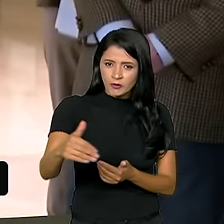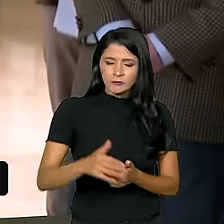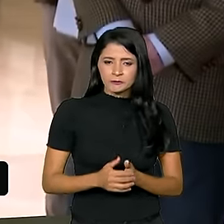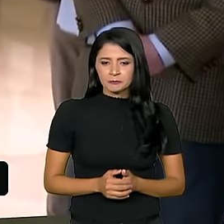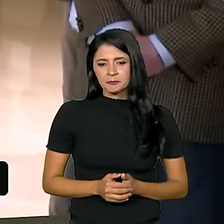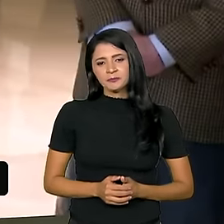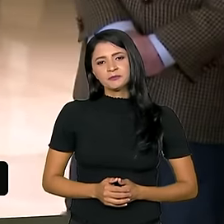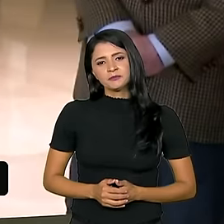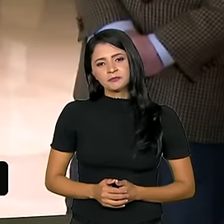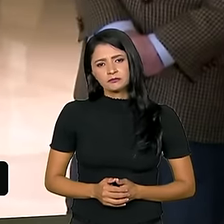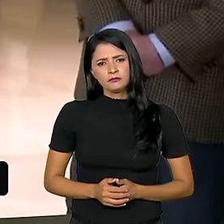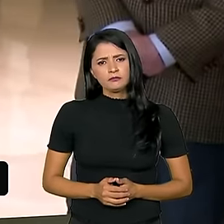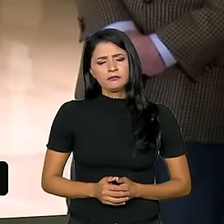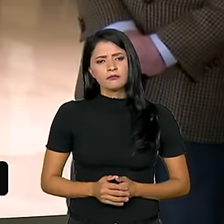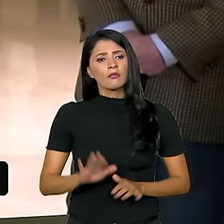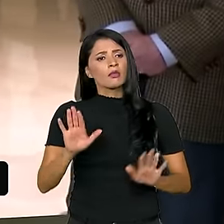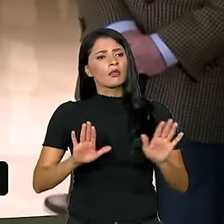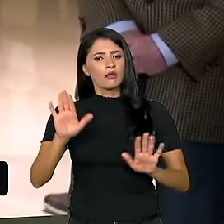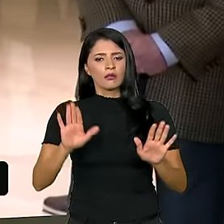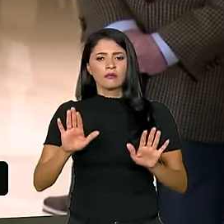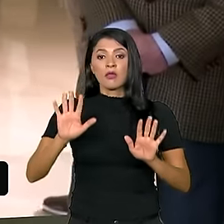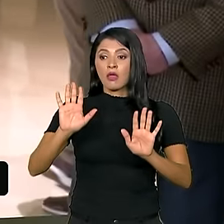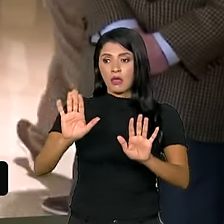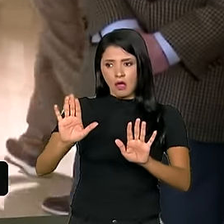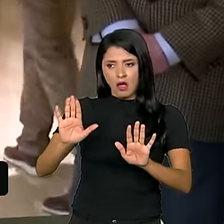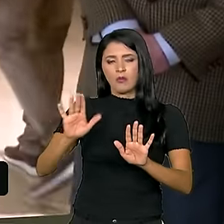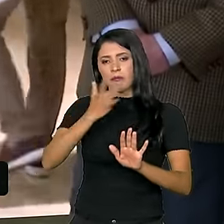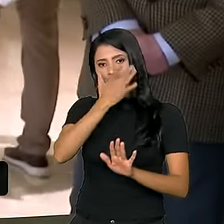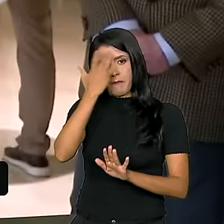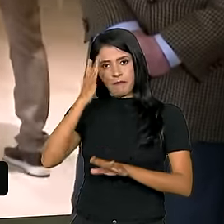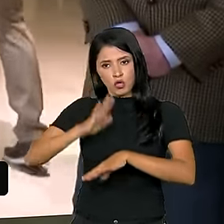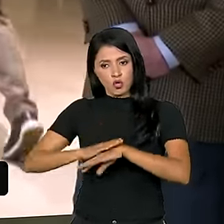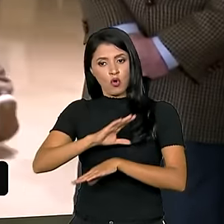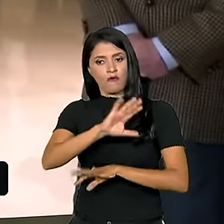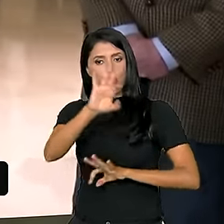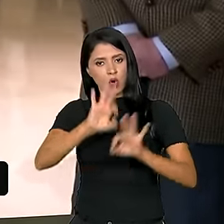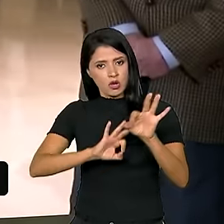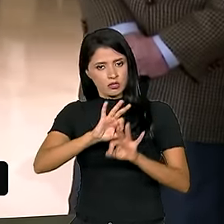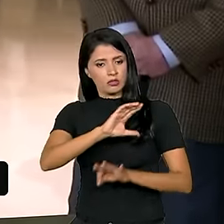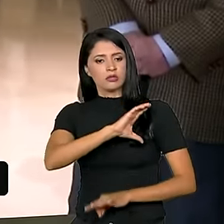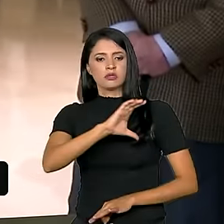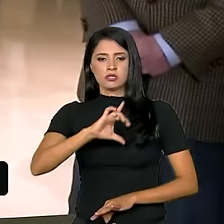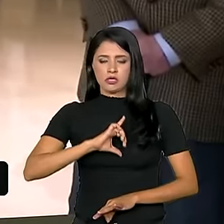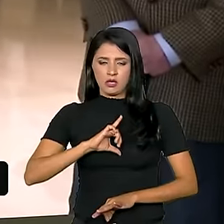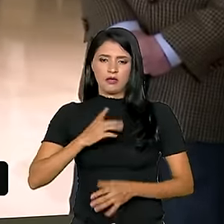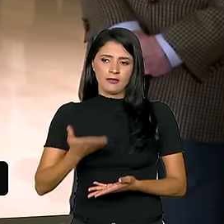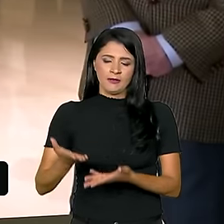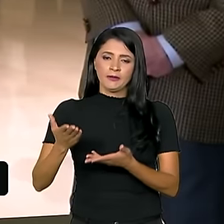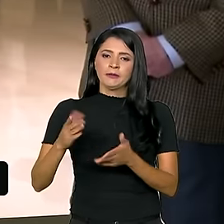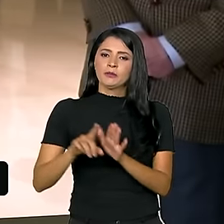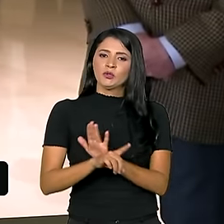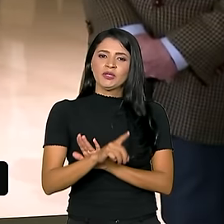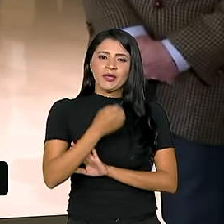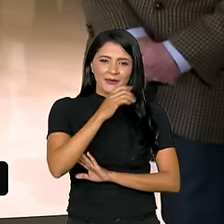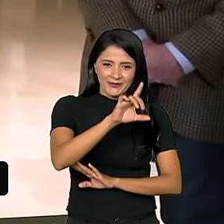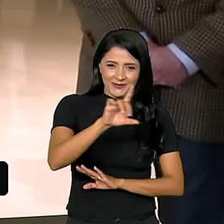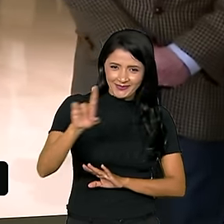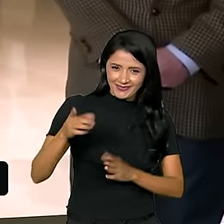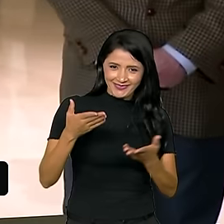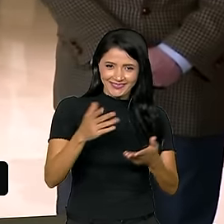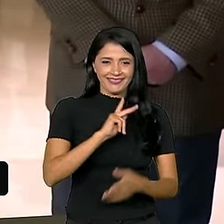Presidente, a Renata, a Renata aqui. Agora, alguém vai coordenar. Eu, eu ajudo aqui. Renata da Record aqui. Bom dia, presidente.